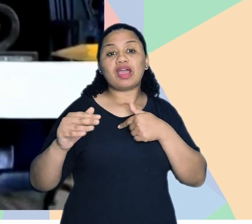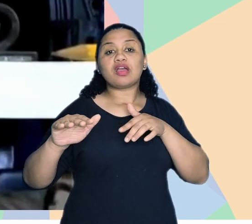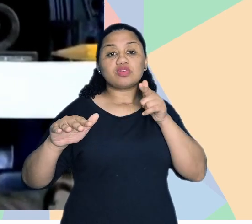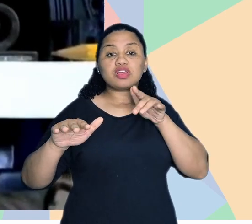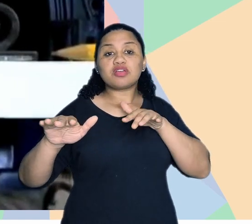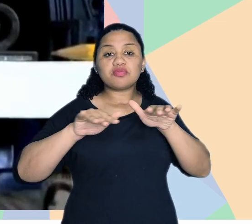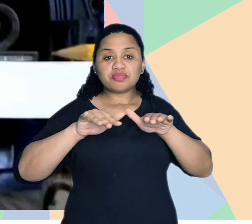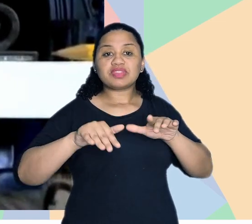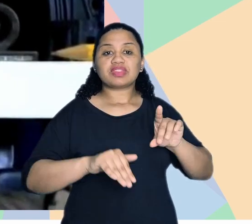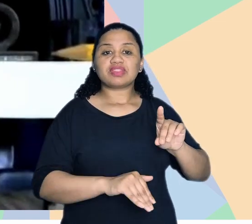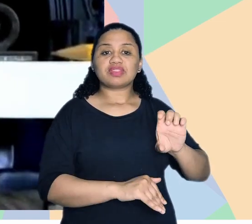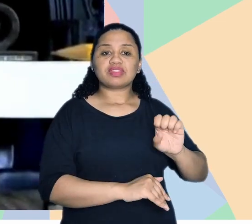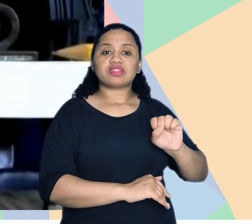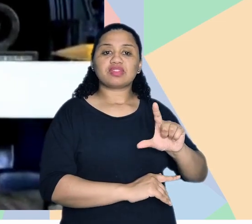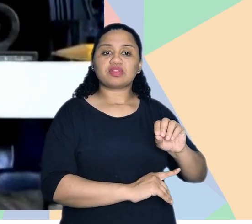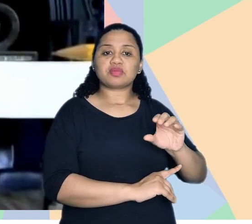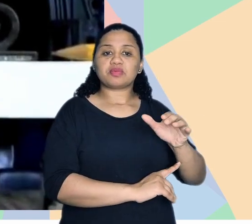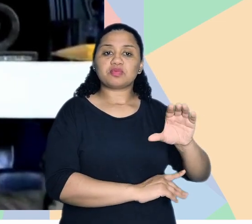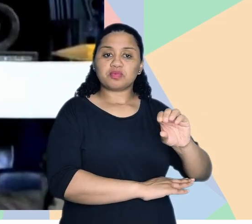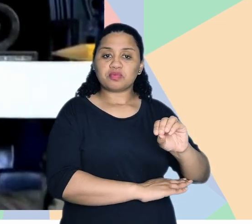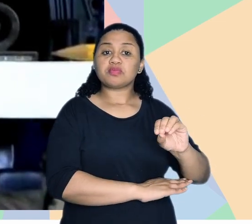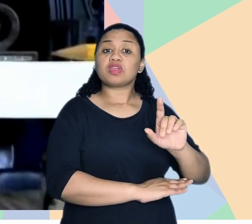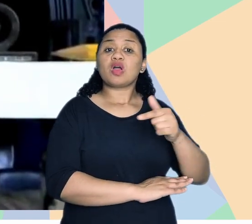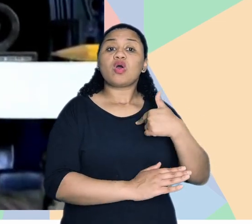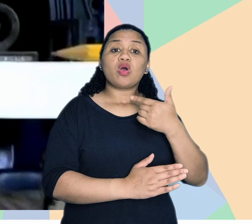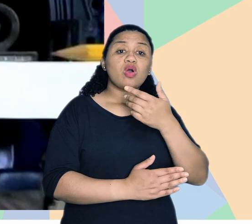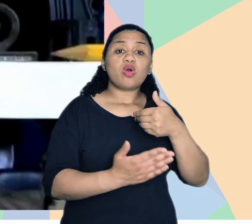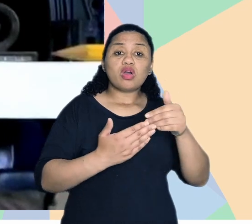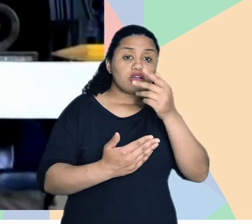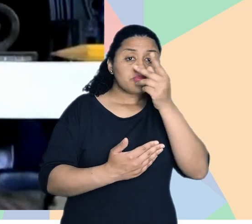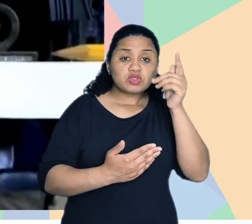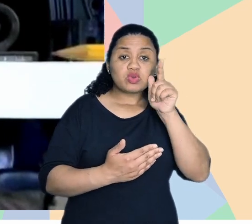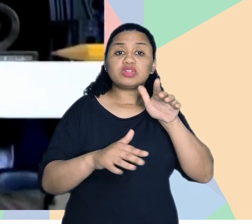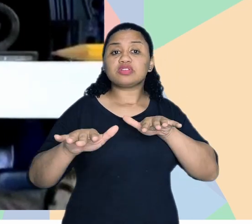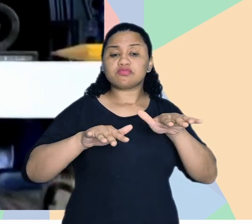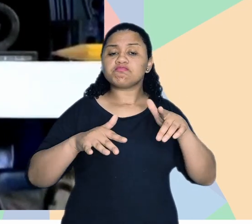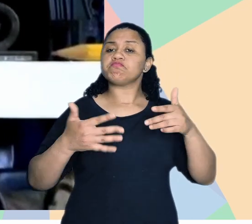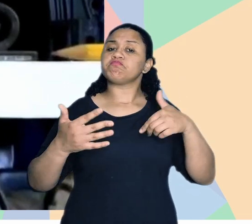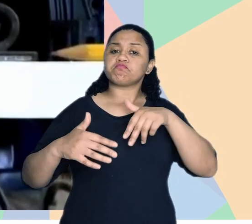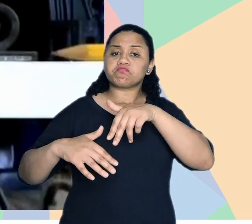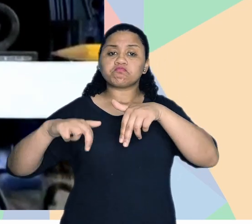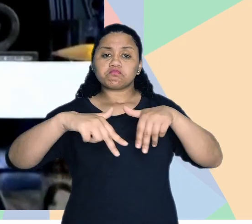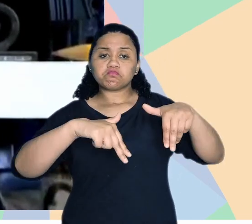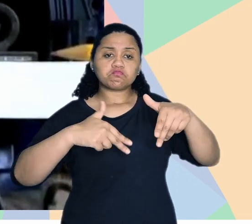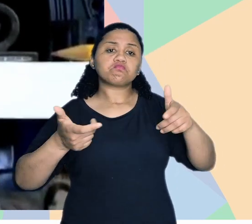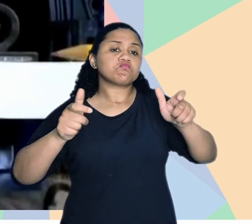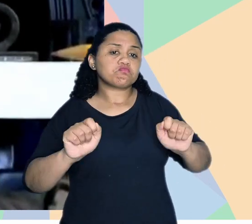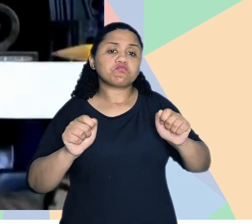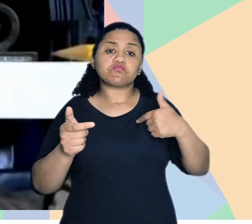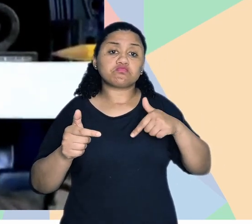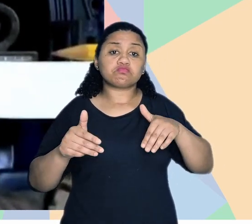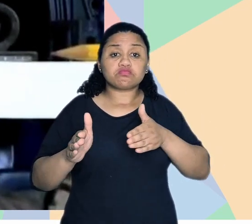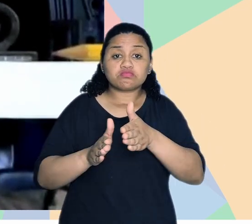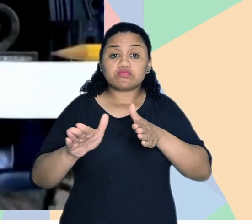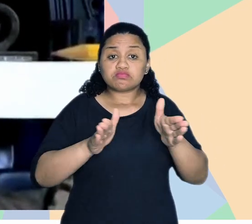deslocamento, né? Então, refere-se à possibilidade de qualquer pessoa se movimentar ao longo de percursos, né? Sejam eles